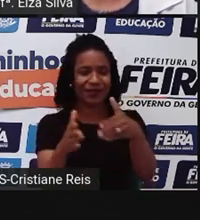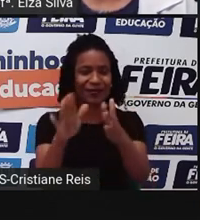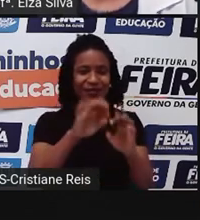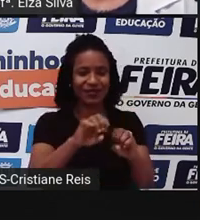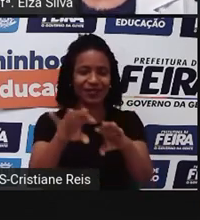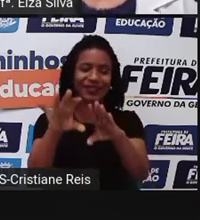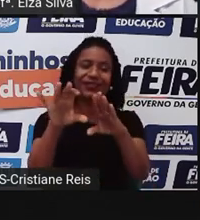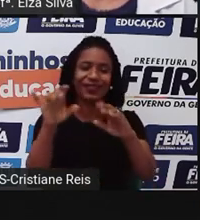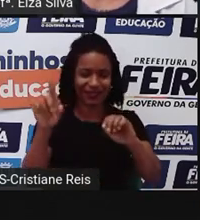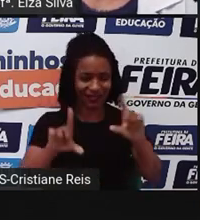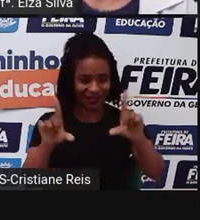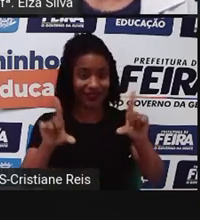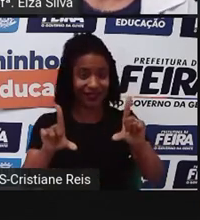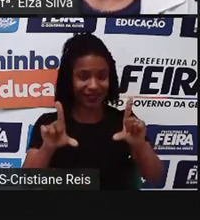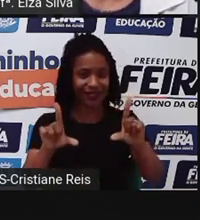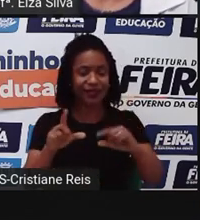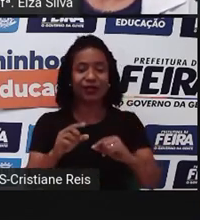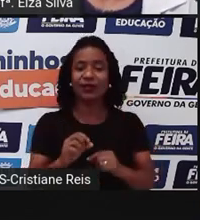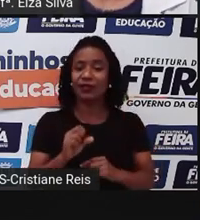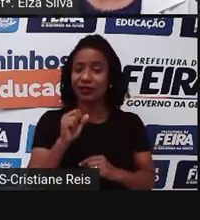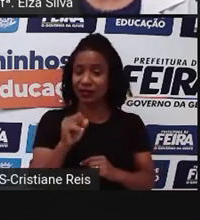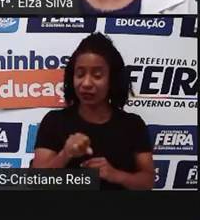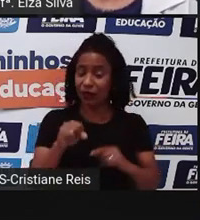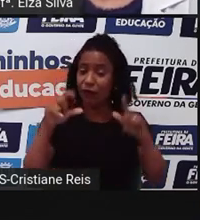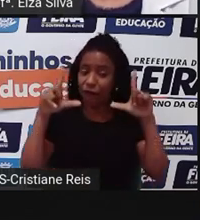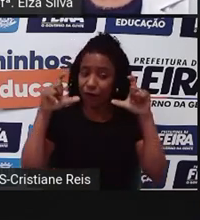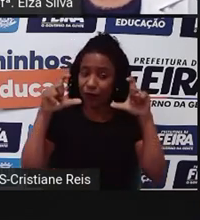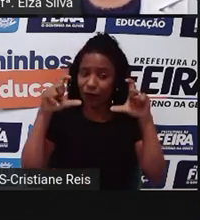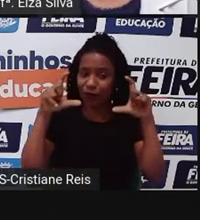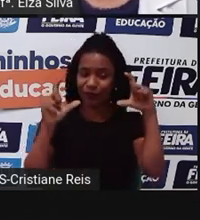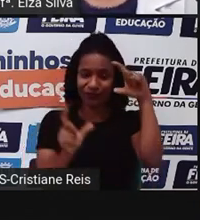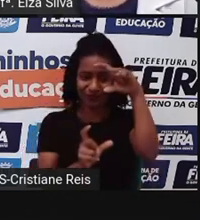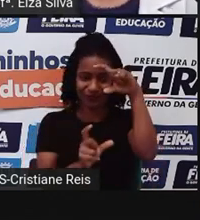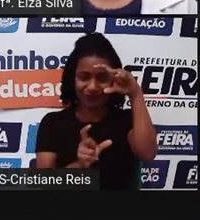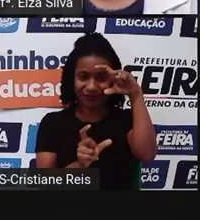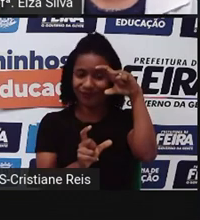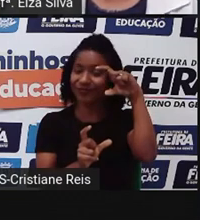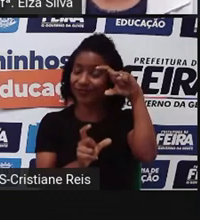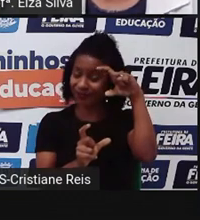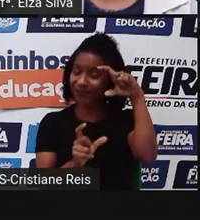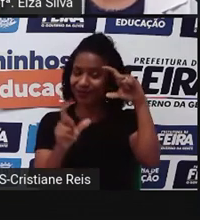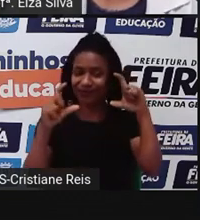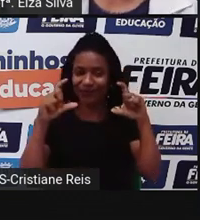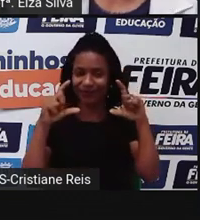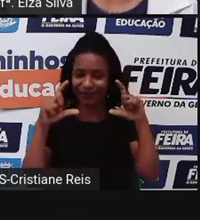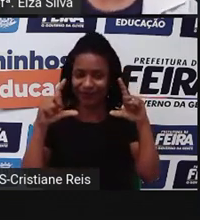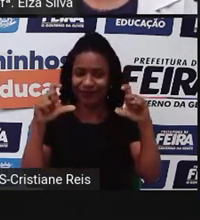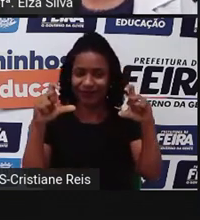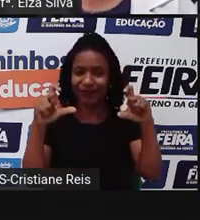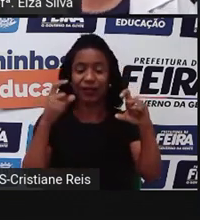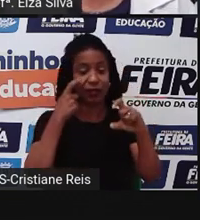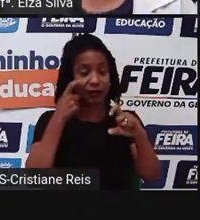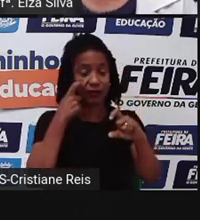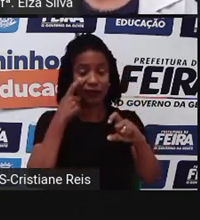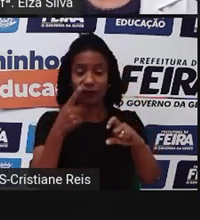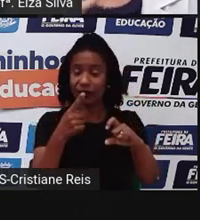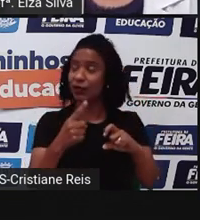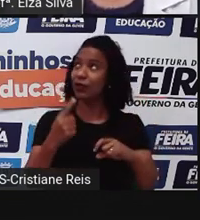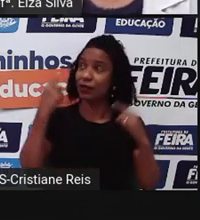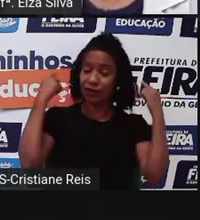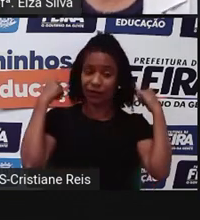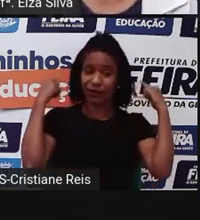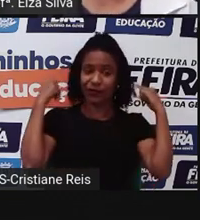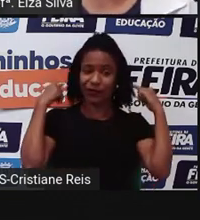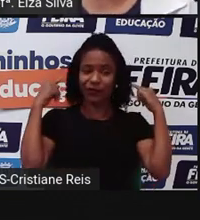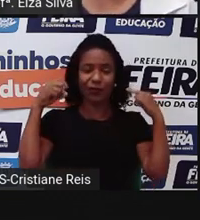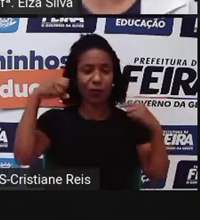TV. Caso você opte pela fotografia, não esqueça de observar questões de fundo, de luminosidade e